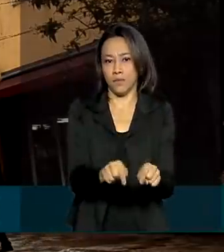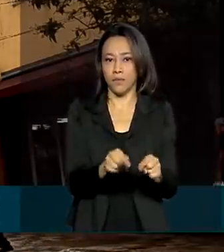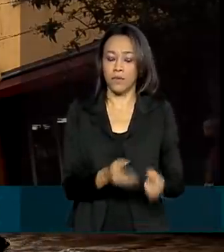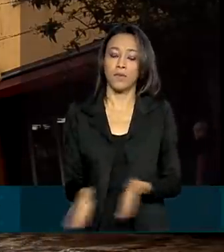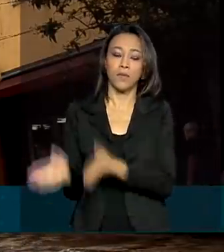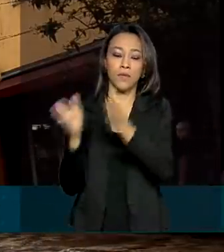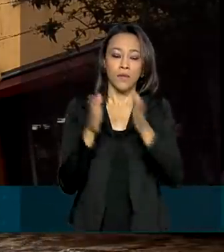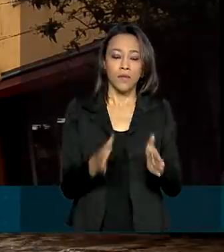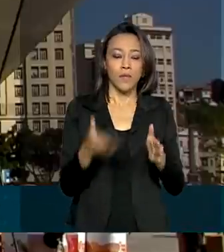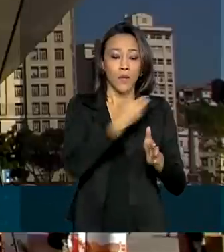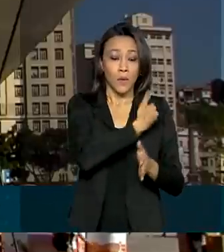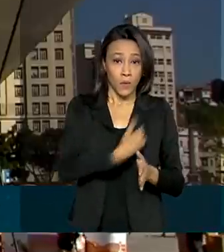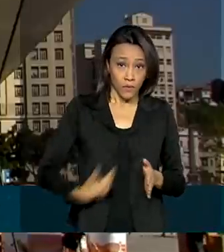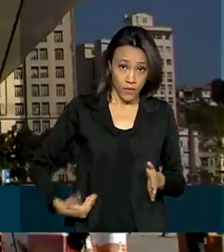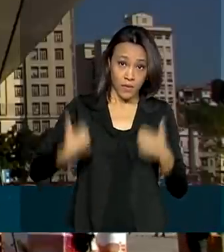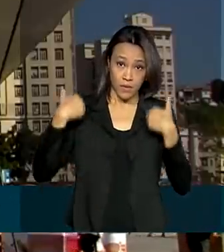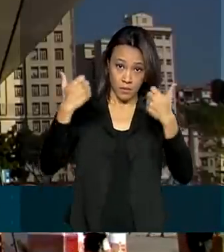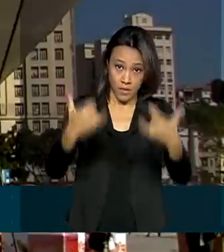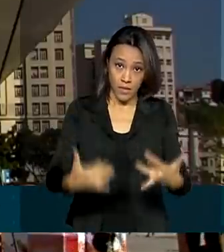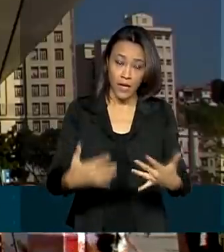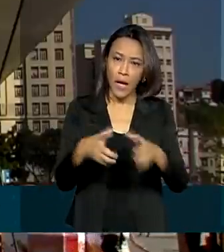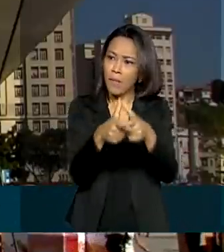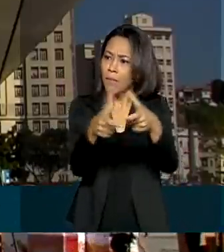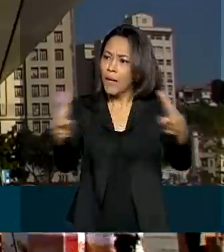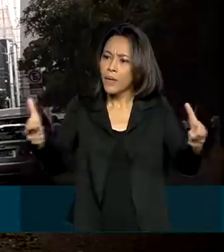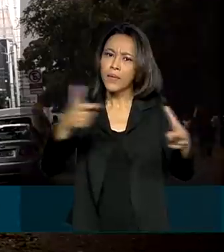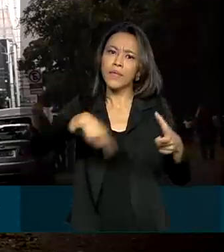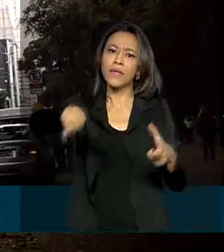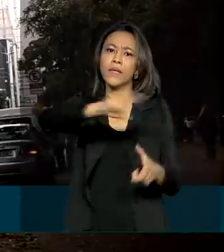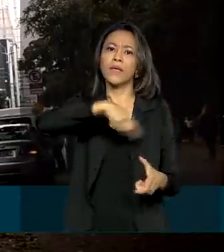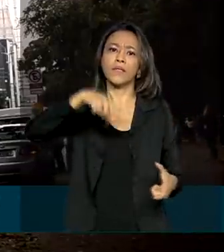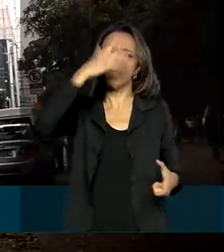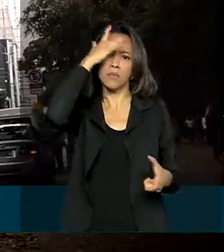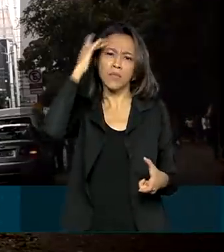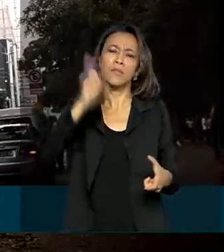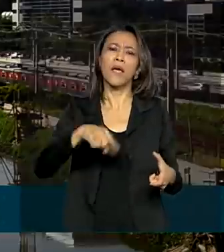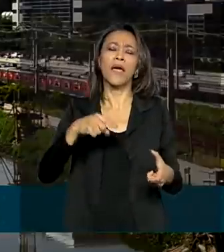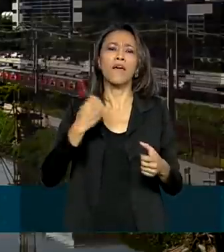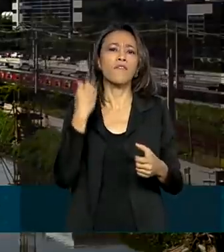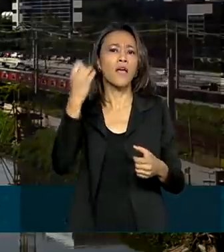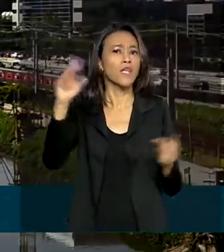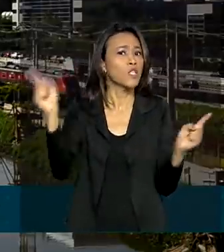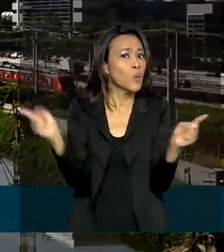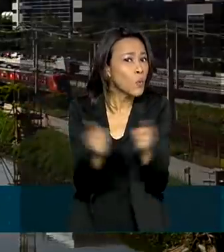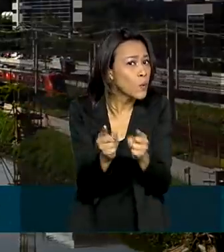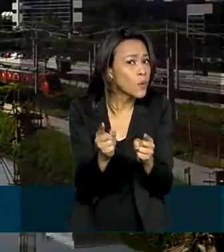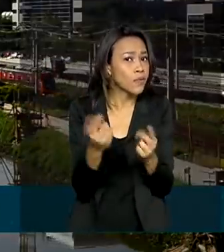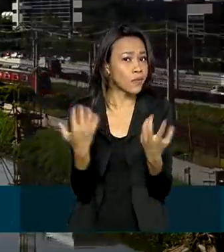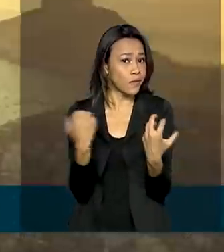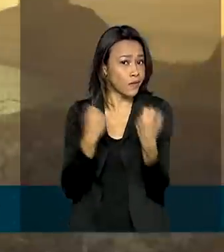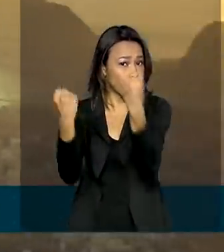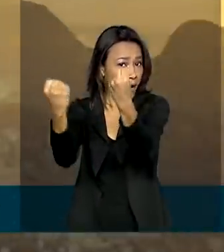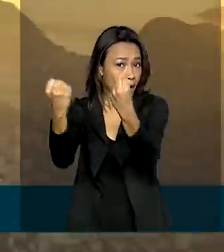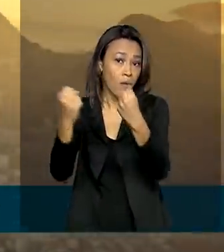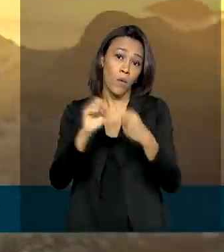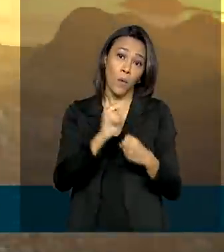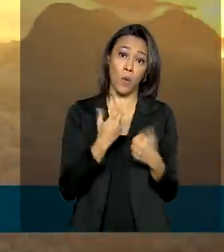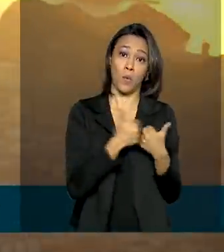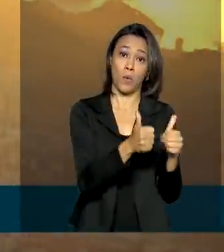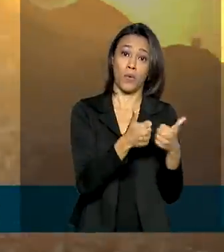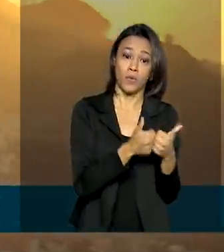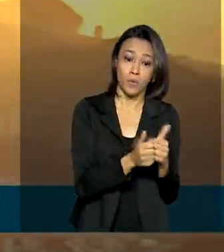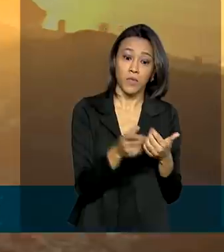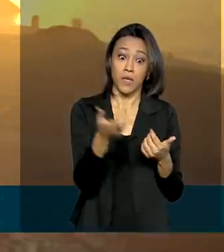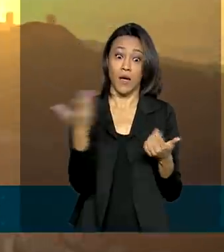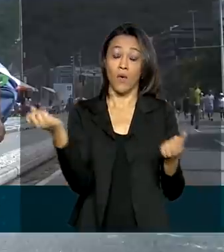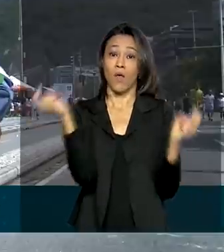governo, a opção da maioria das pessoas neste momento deve ser viagens curtas, de carro ou ônibus. E com a chegada do